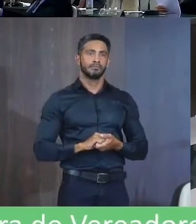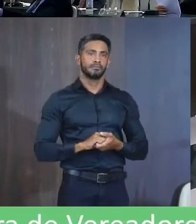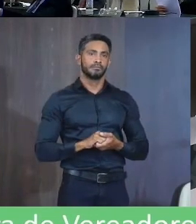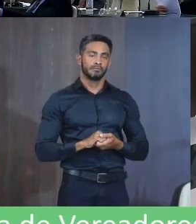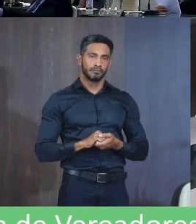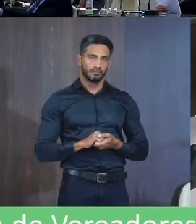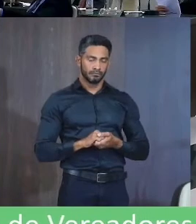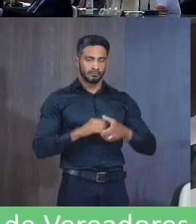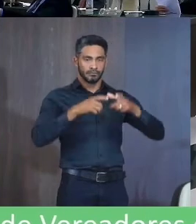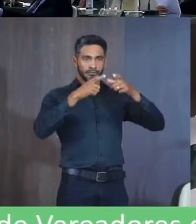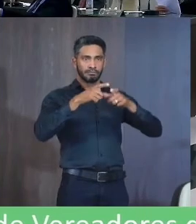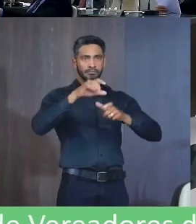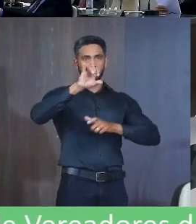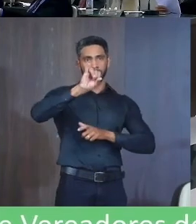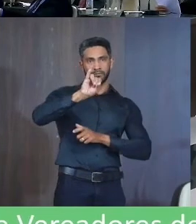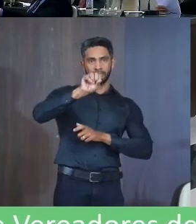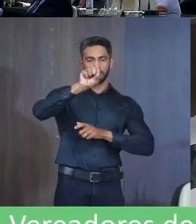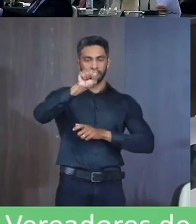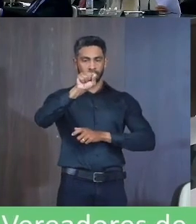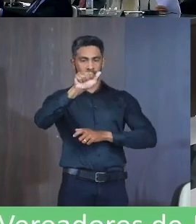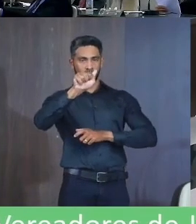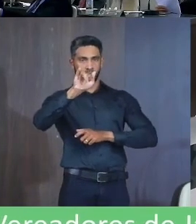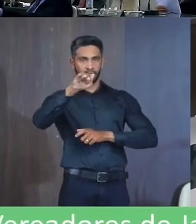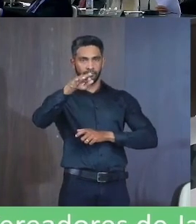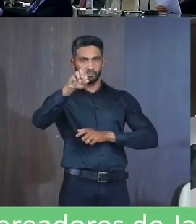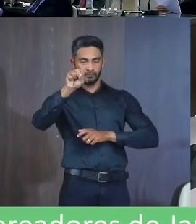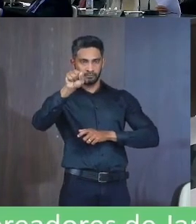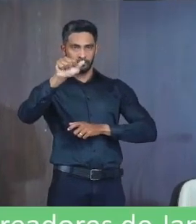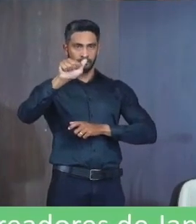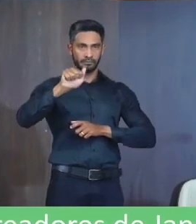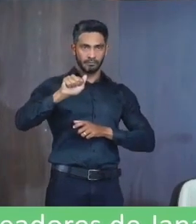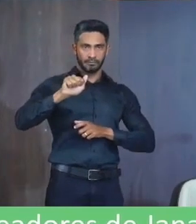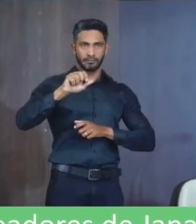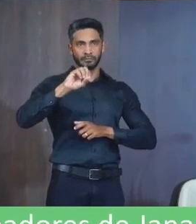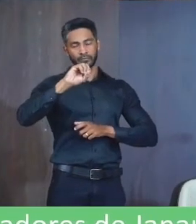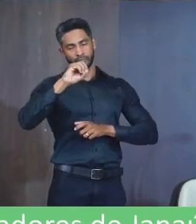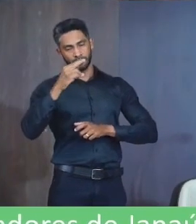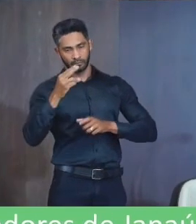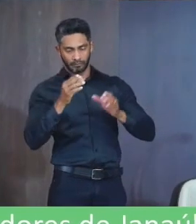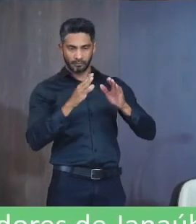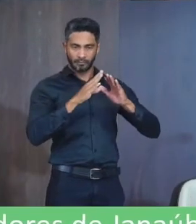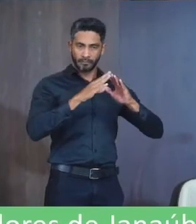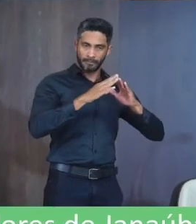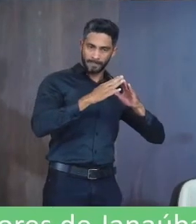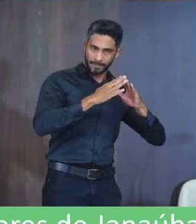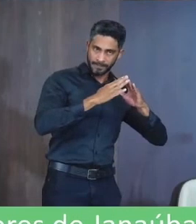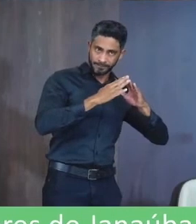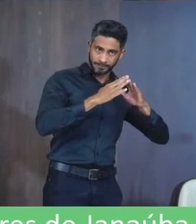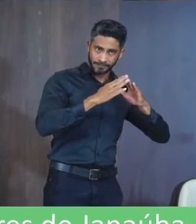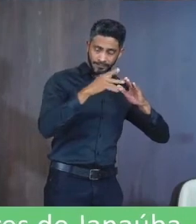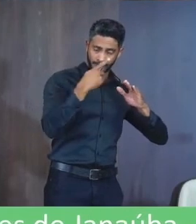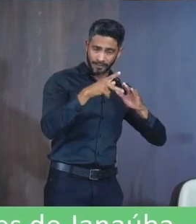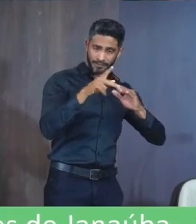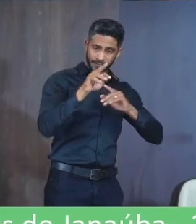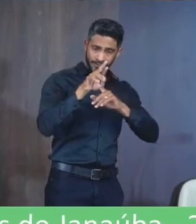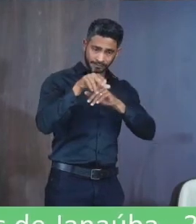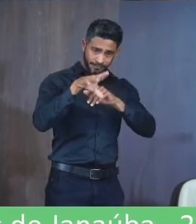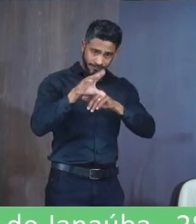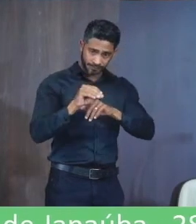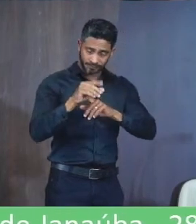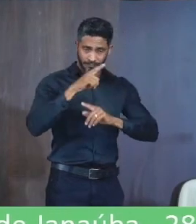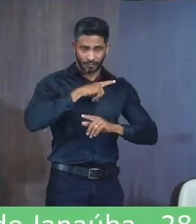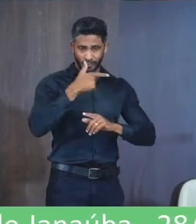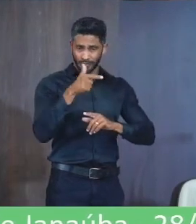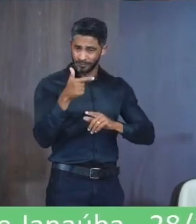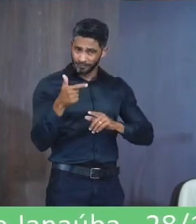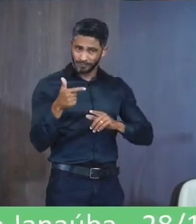O bairro Isaías Pereiras Que engloba O residencial Pedro Alexandre Residencial Joaquim Bispo Não atende Ao requisito